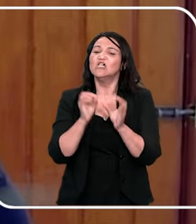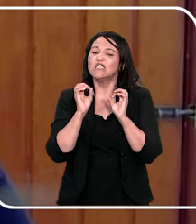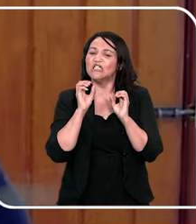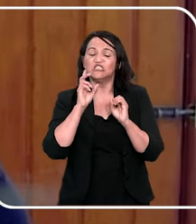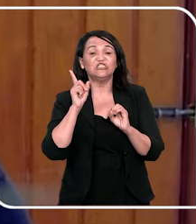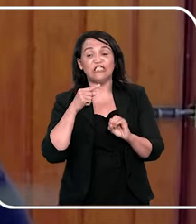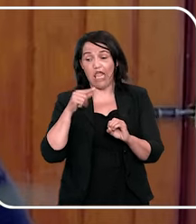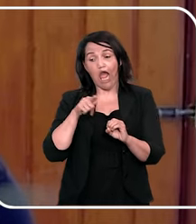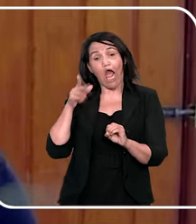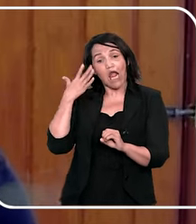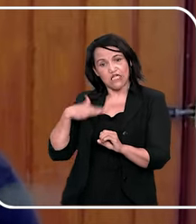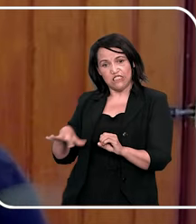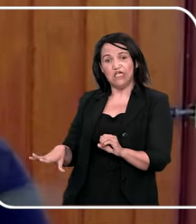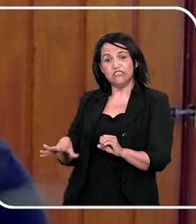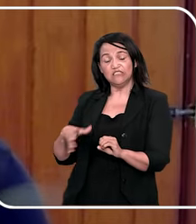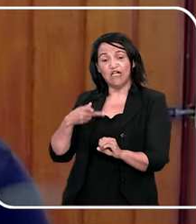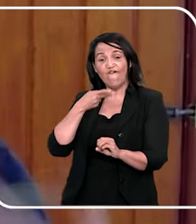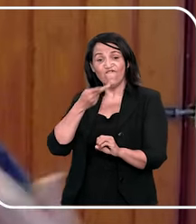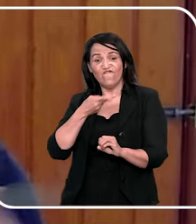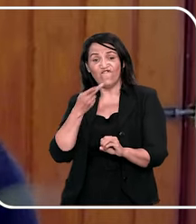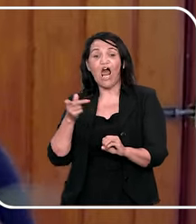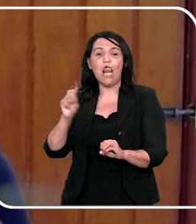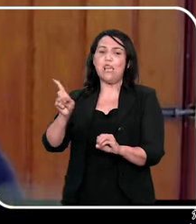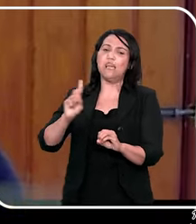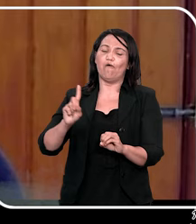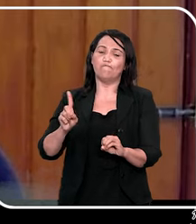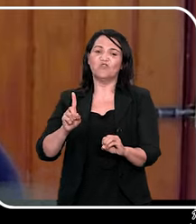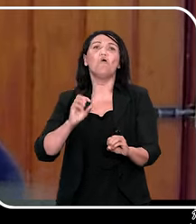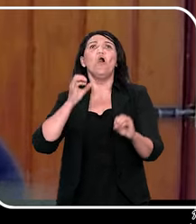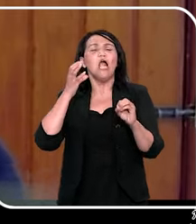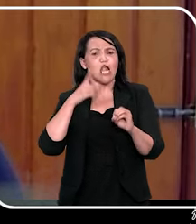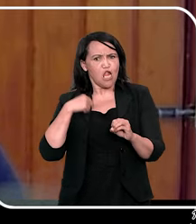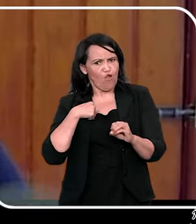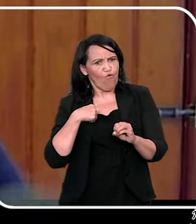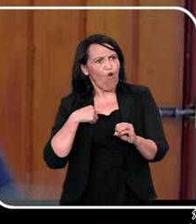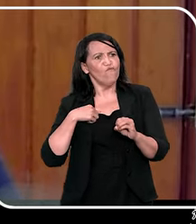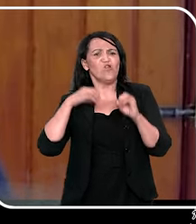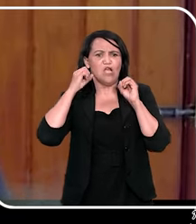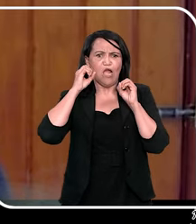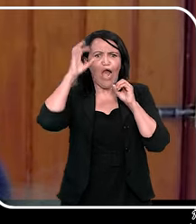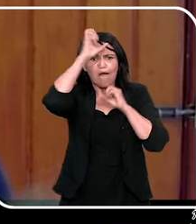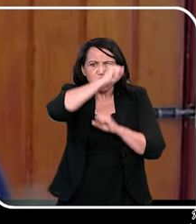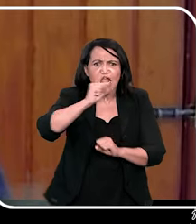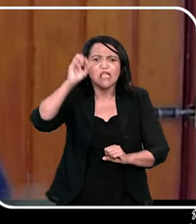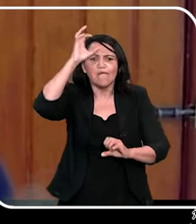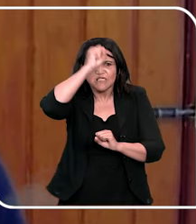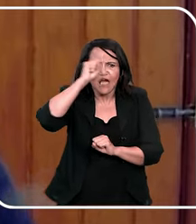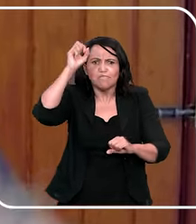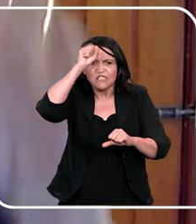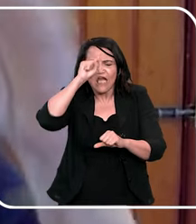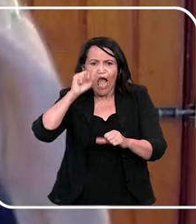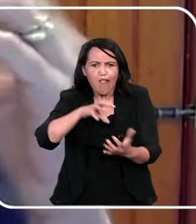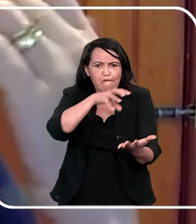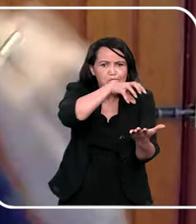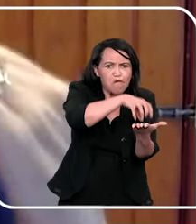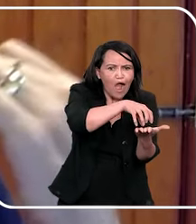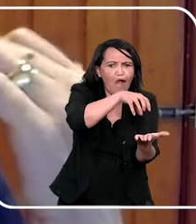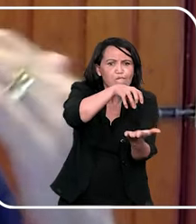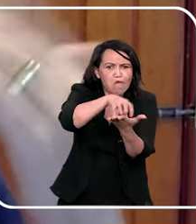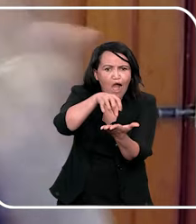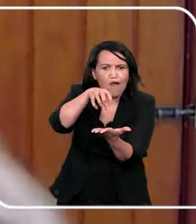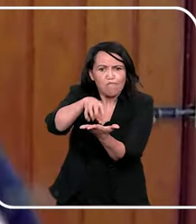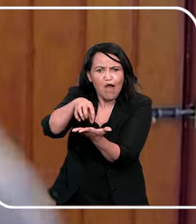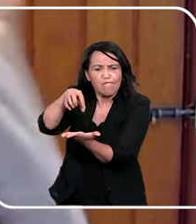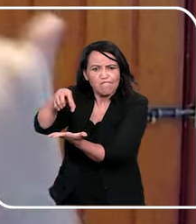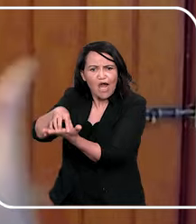mensagem que a gente para, então, à medida que a gente foi aprendendo, e eu fui repassando para a minha rede de proteção também, aquela rede que eu falei para